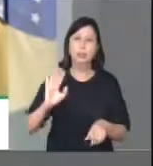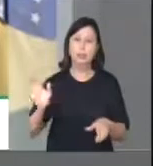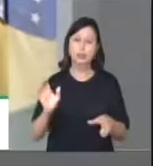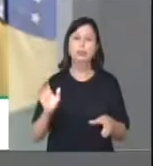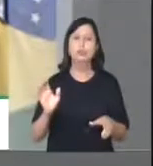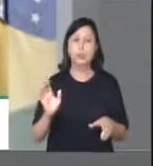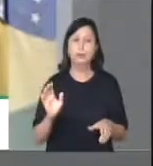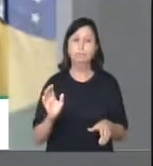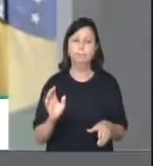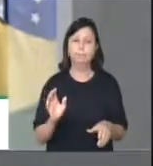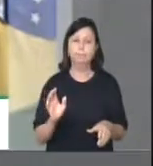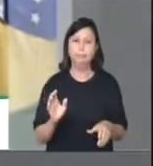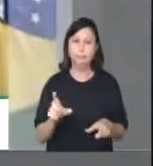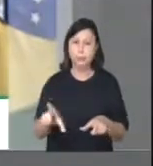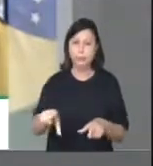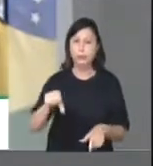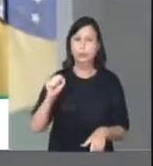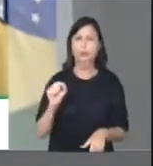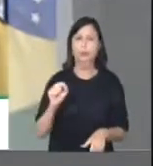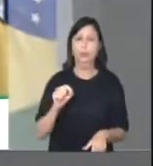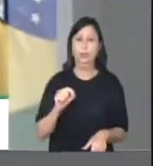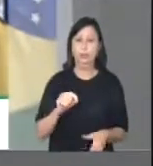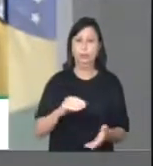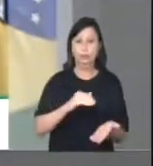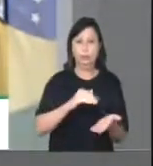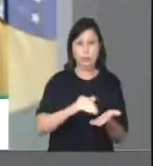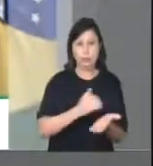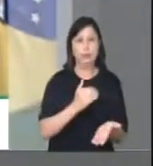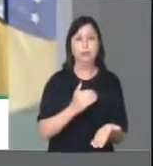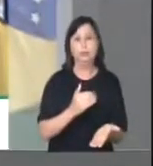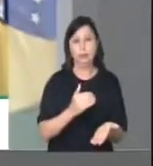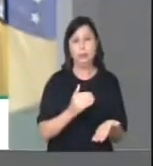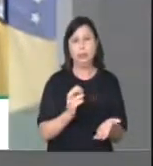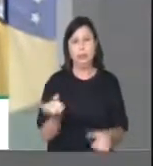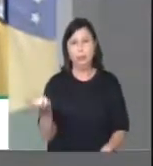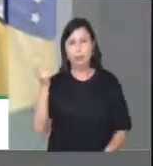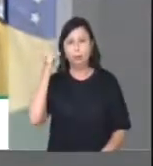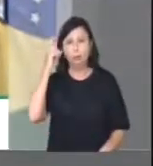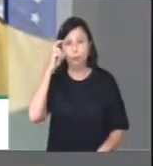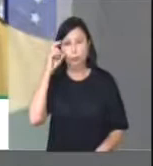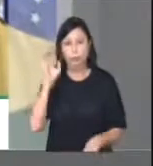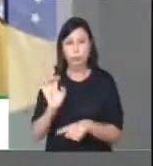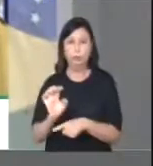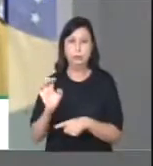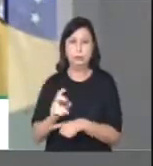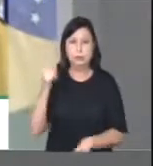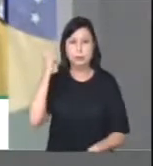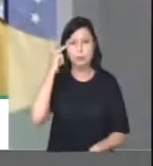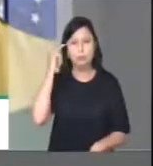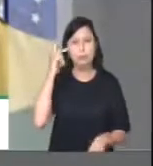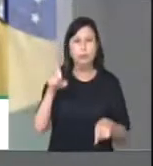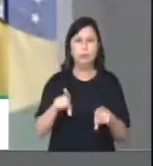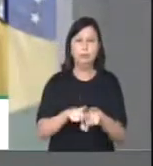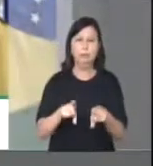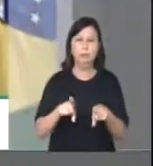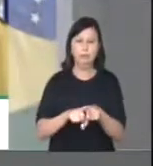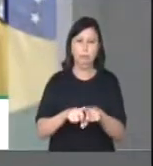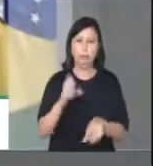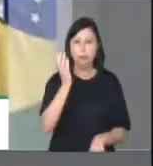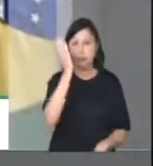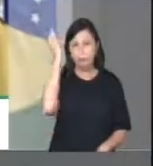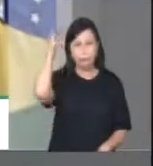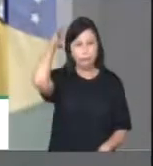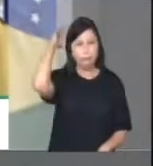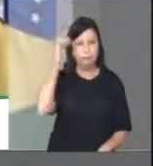secretário de Estado da Cultura do Estado de São Paulo, e a presença também do presidente da República, Michel Temer.